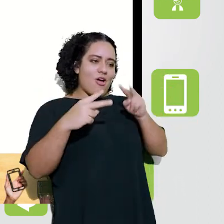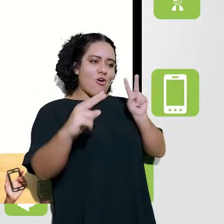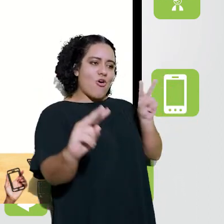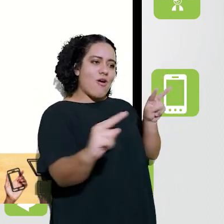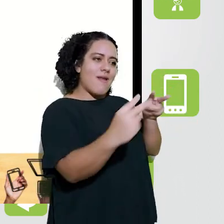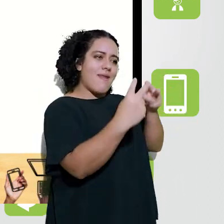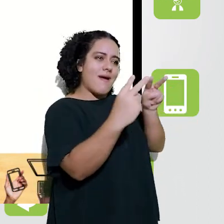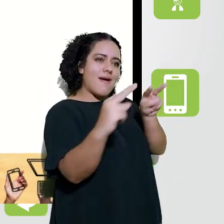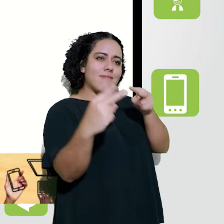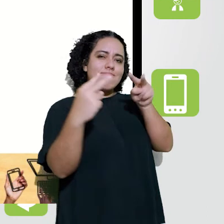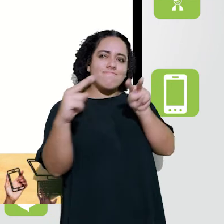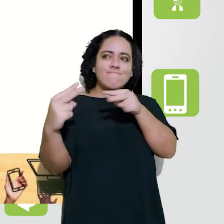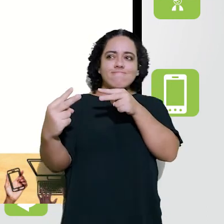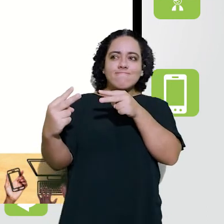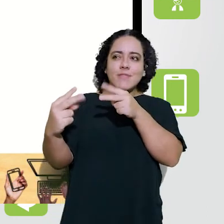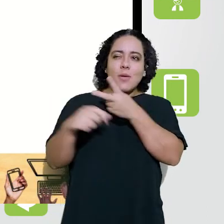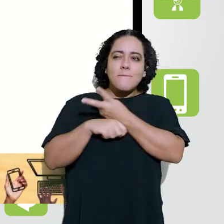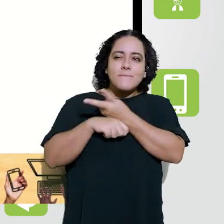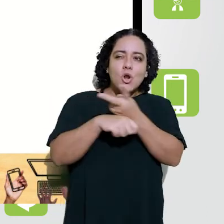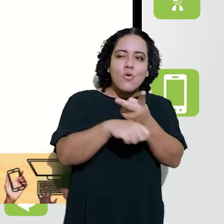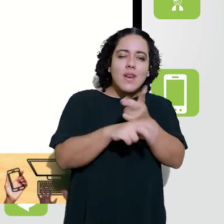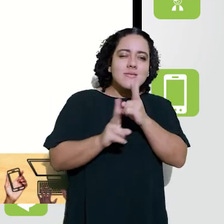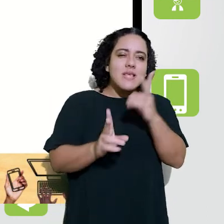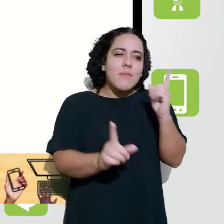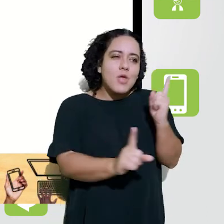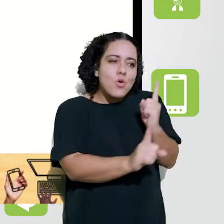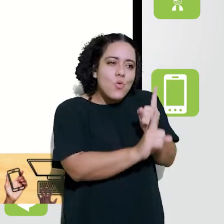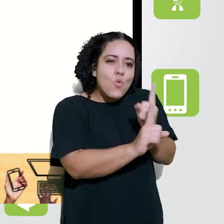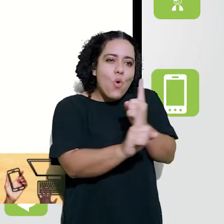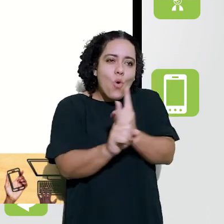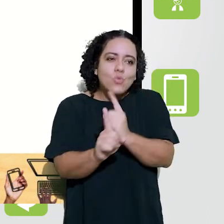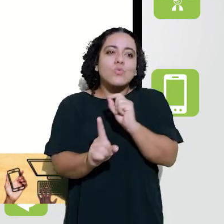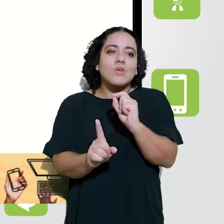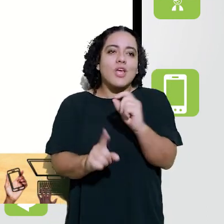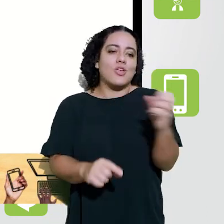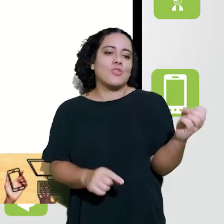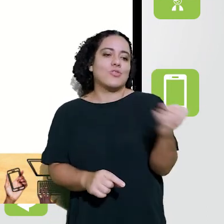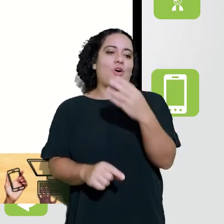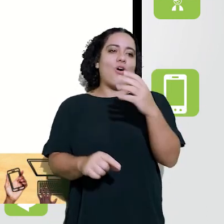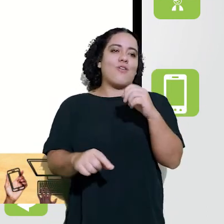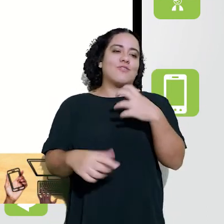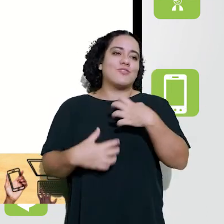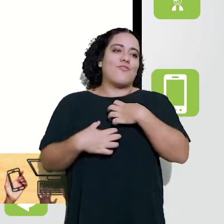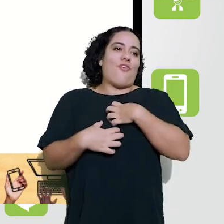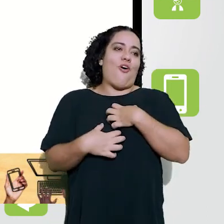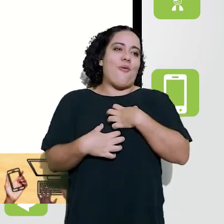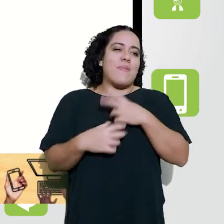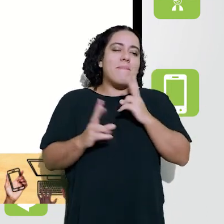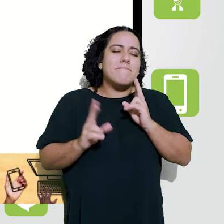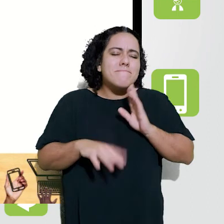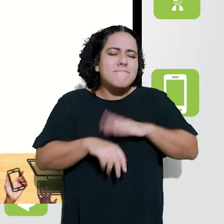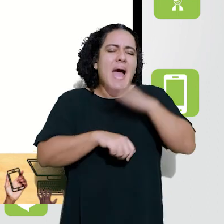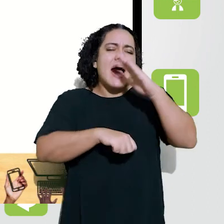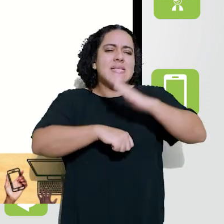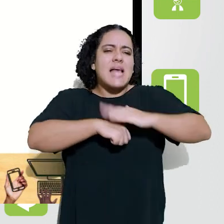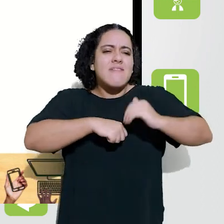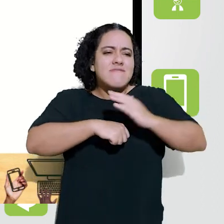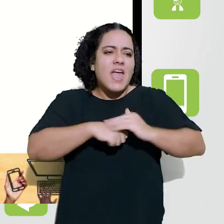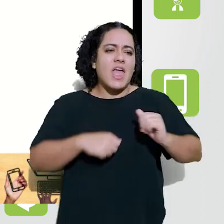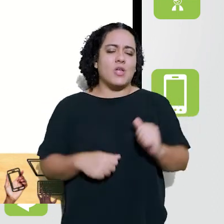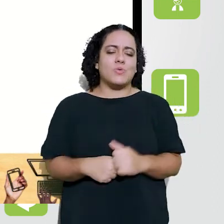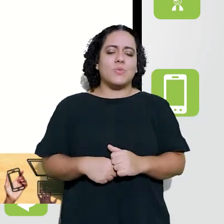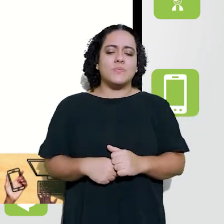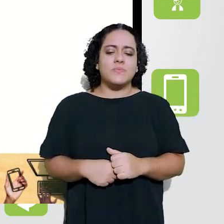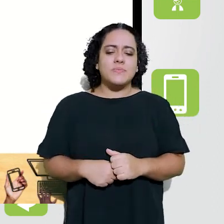o outro, né? Eu olhar para o outro e procurar a cada encontro com esse outro, inovar esse